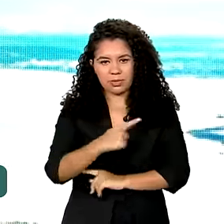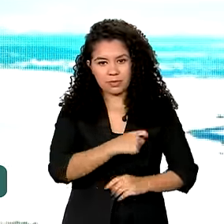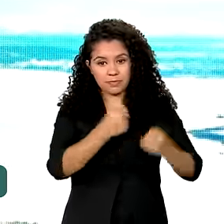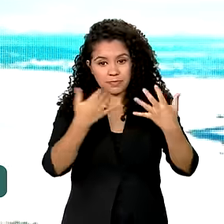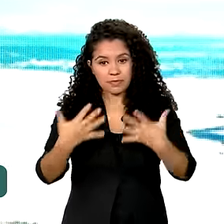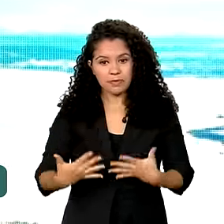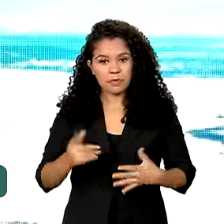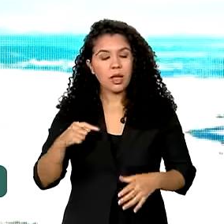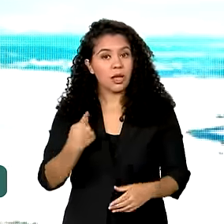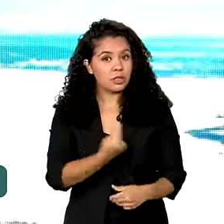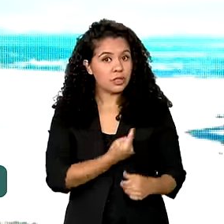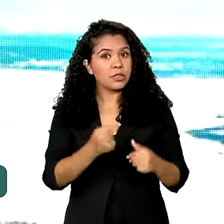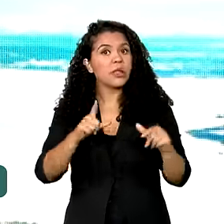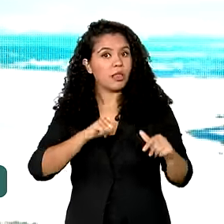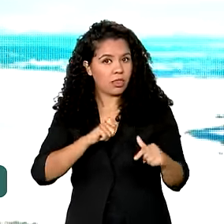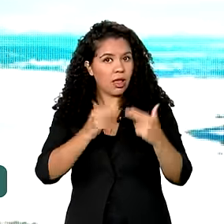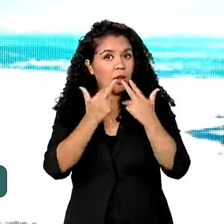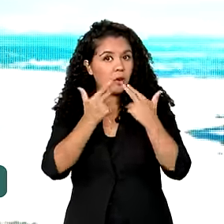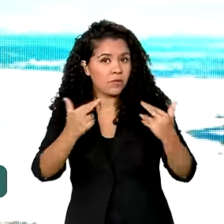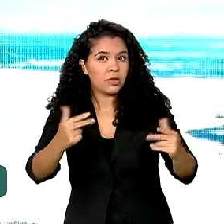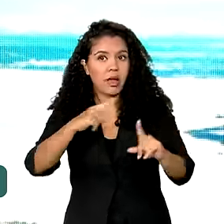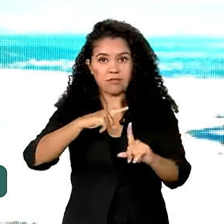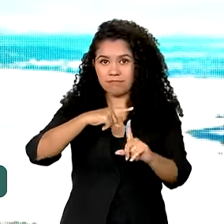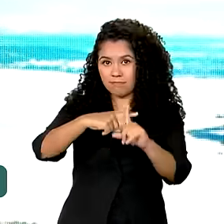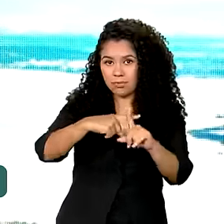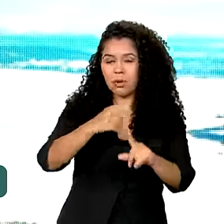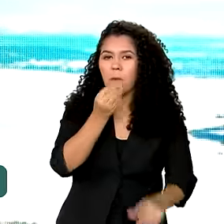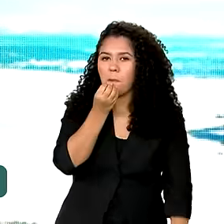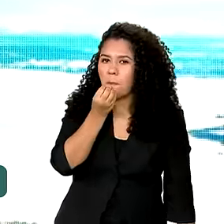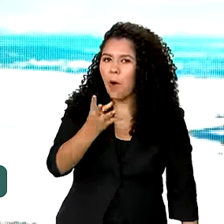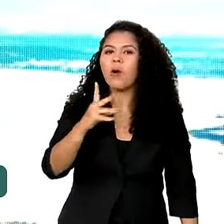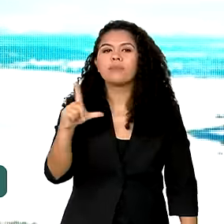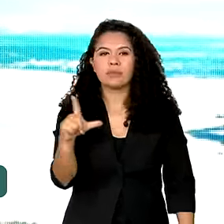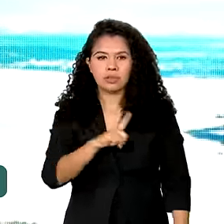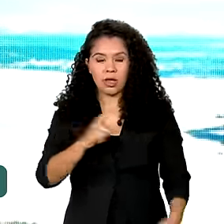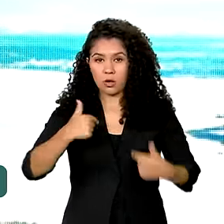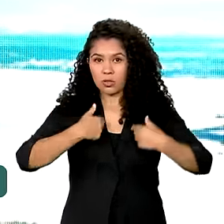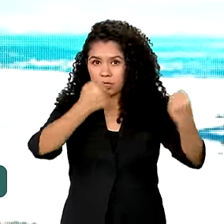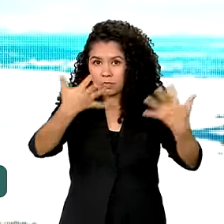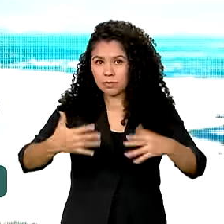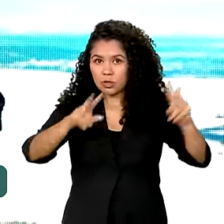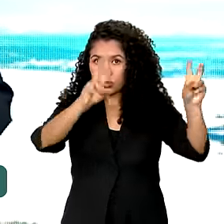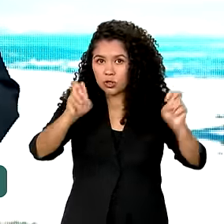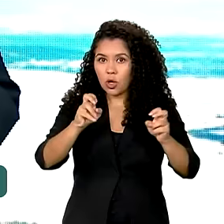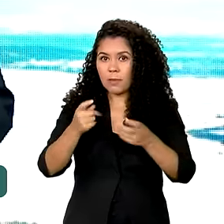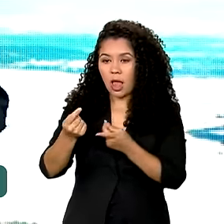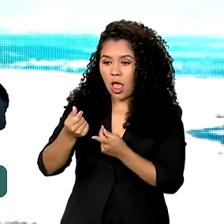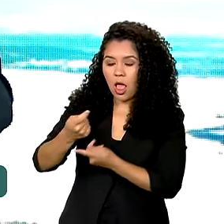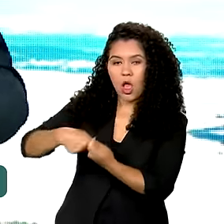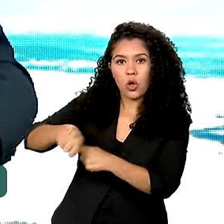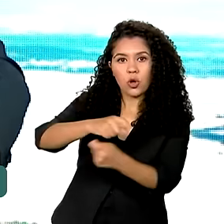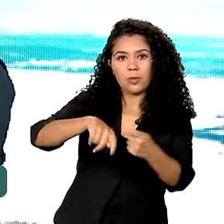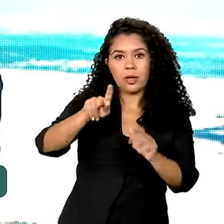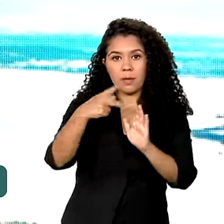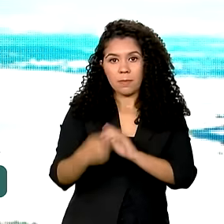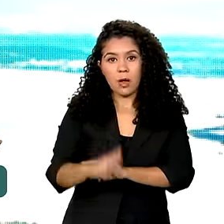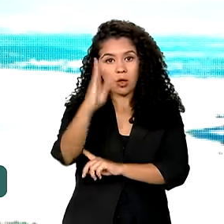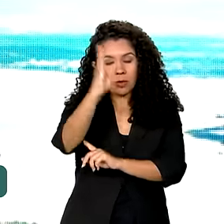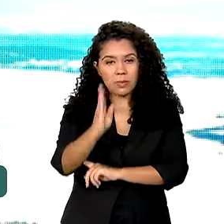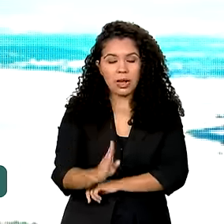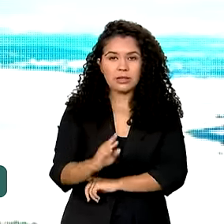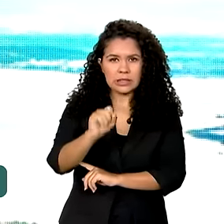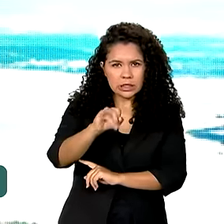também tem notícia boa. A gente tem notícia boa. Eu, quando falo da economia brasileira, e eu sou teimoso em dizer que quem